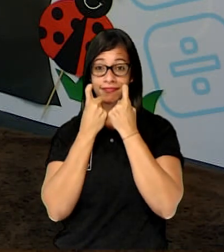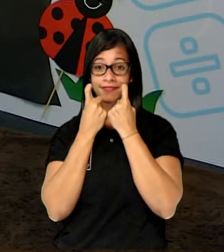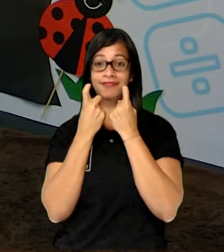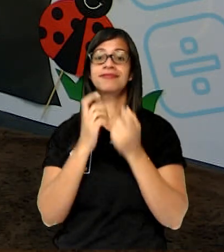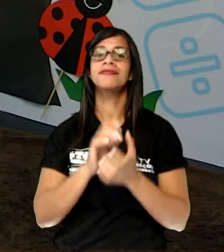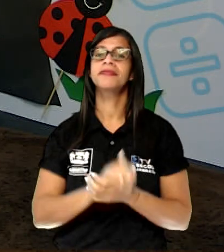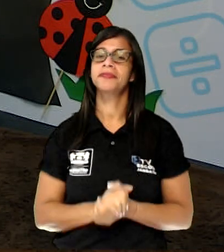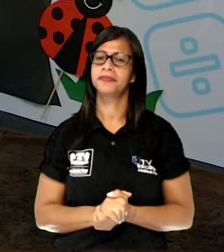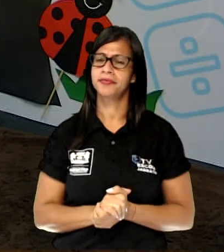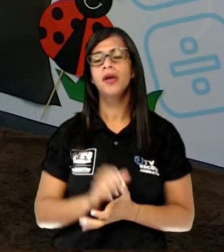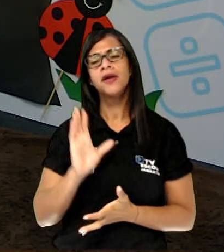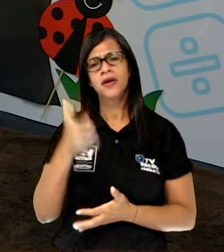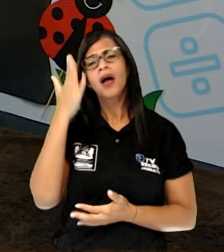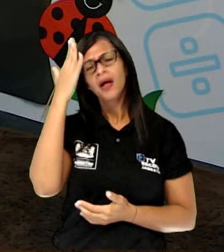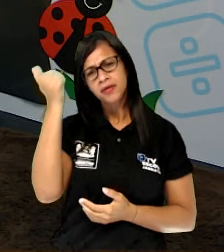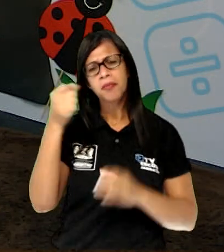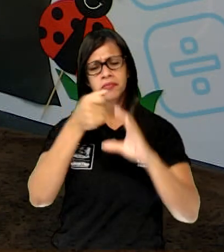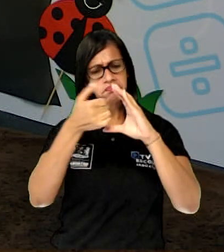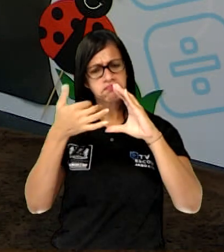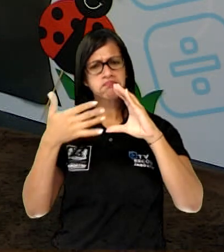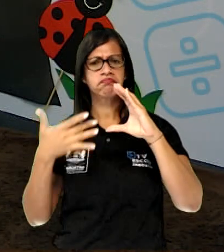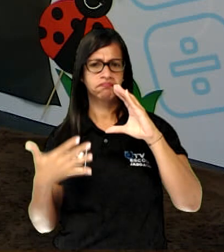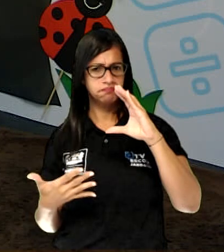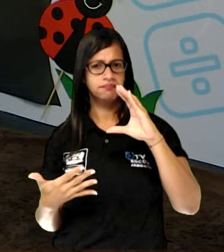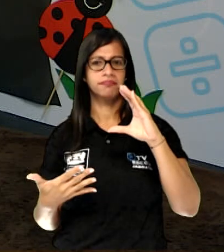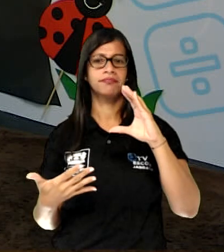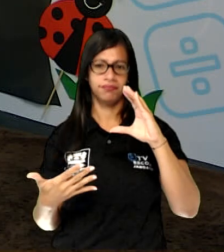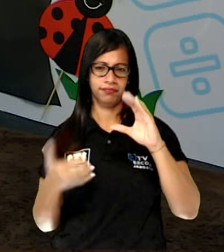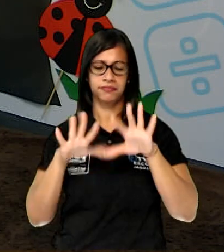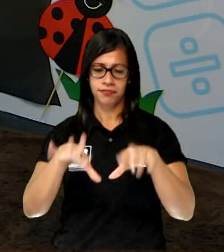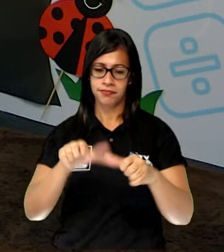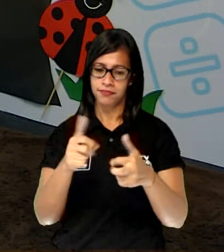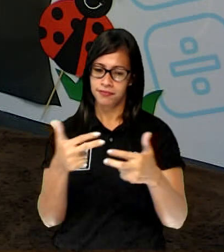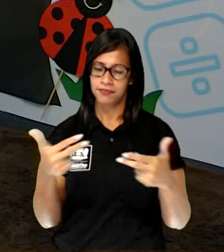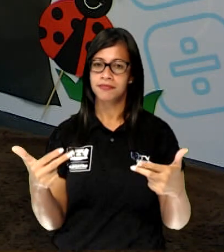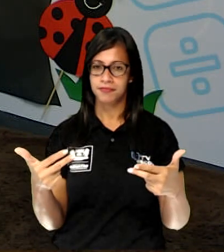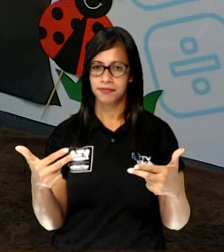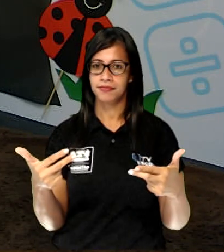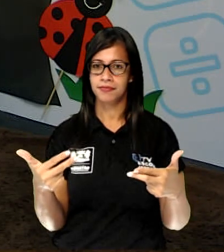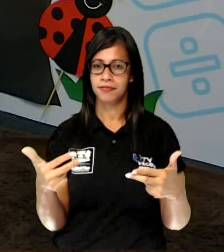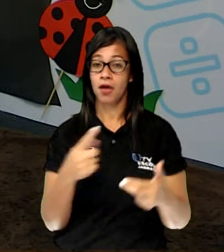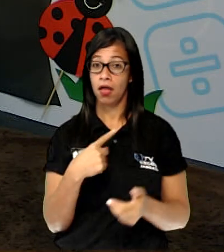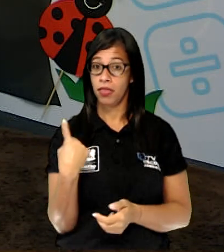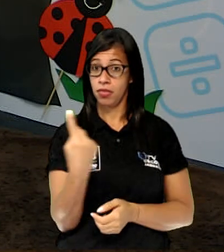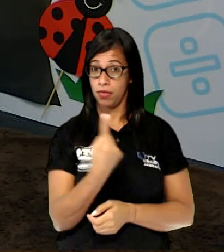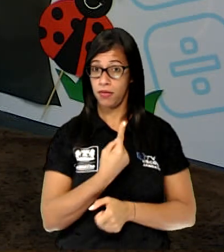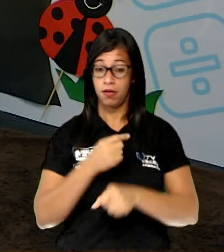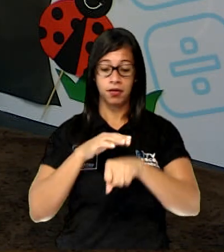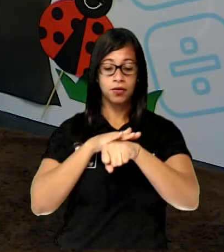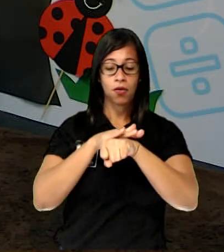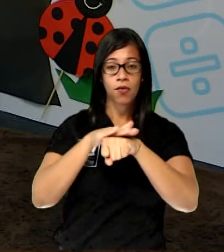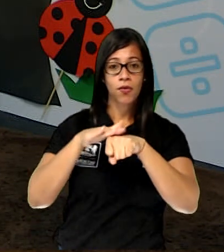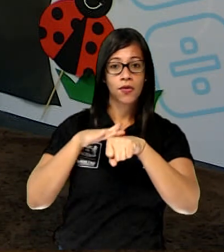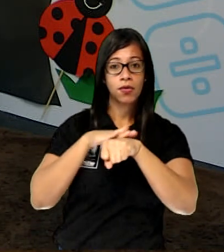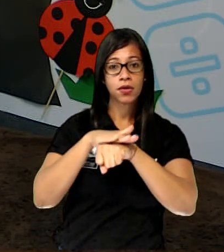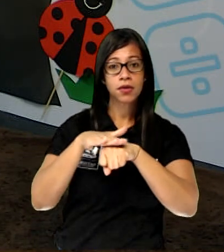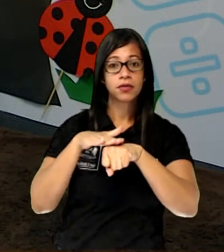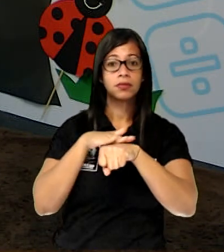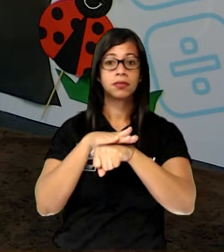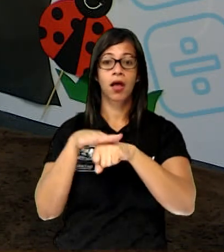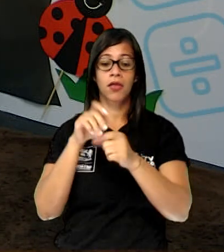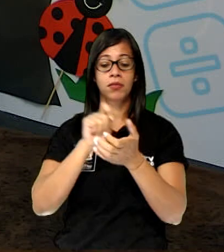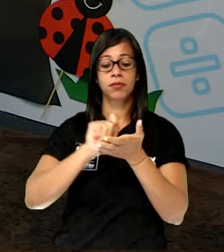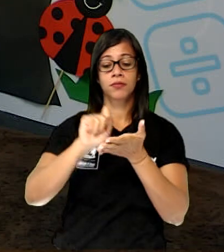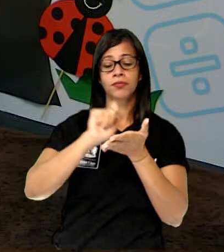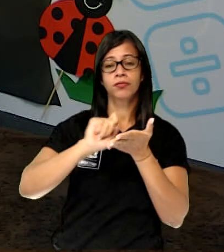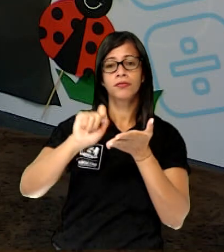que já sabemos algumas características desses animais, sabe o que nós vamos fazer? Conversar sobre a escrita de